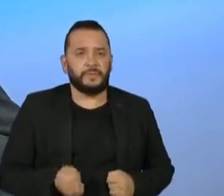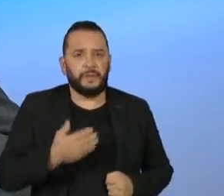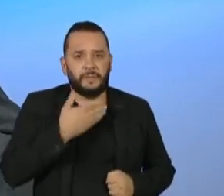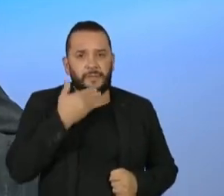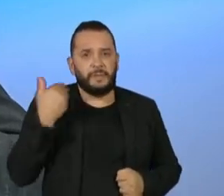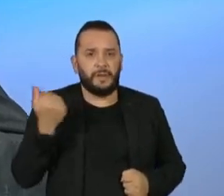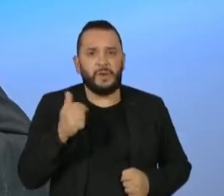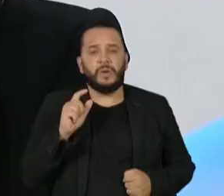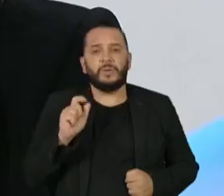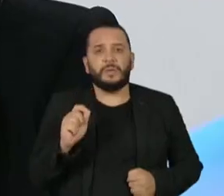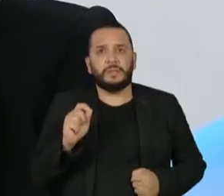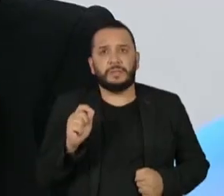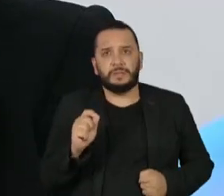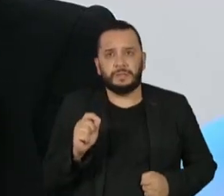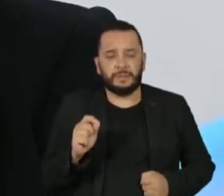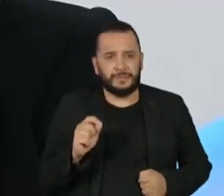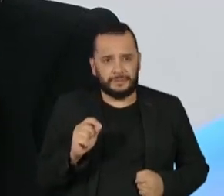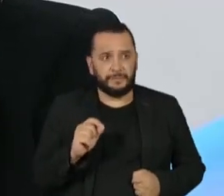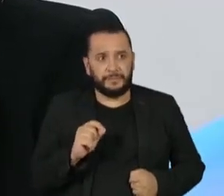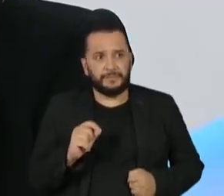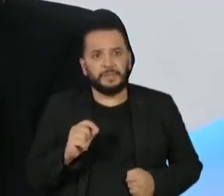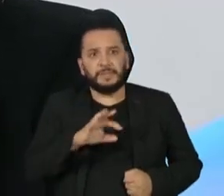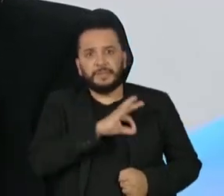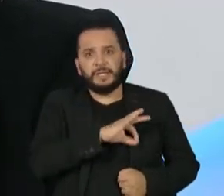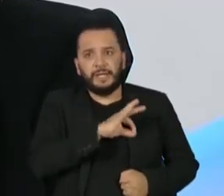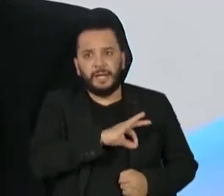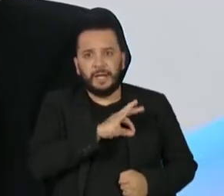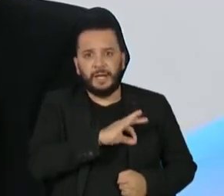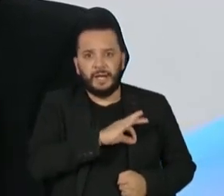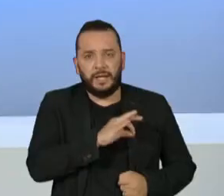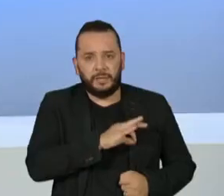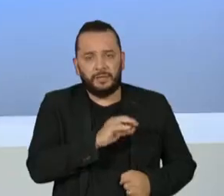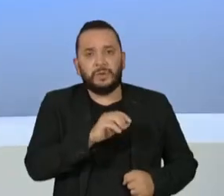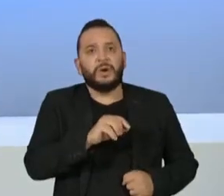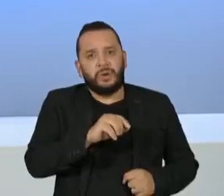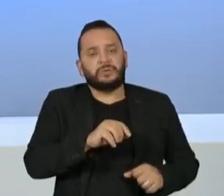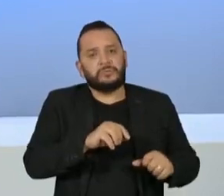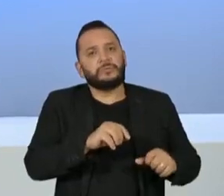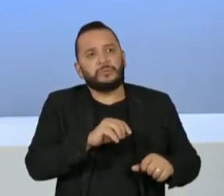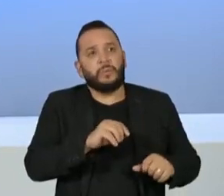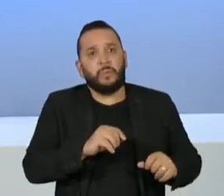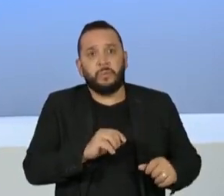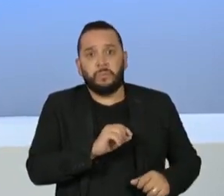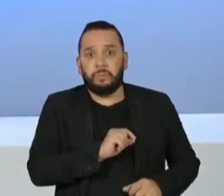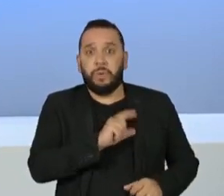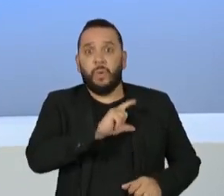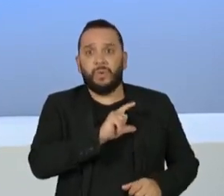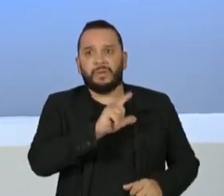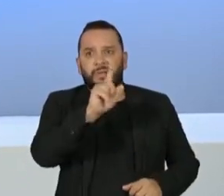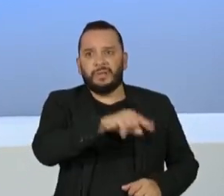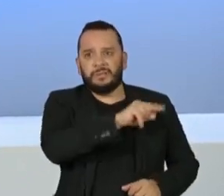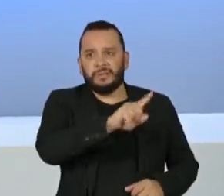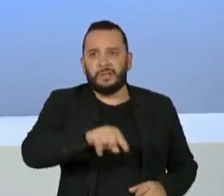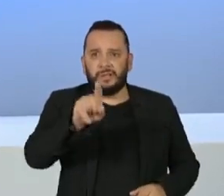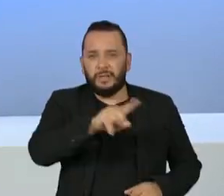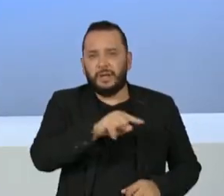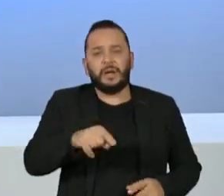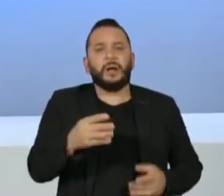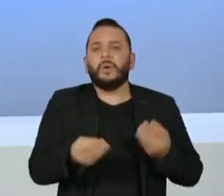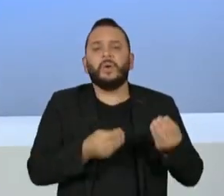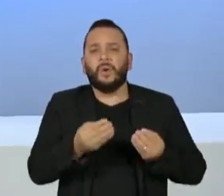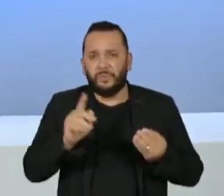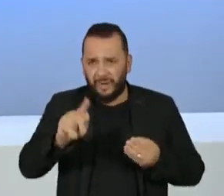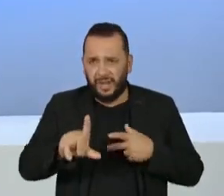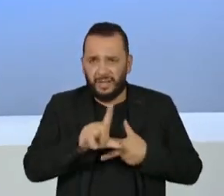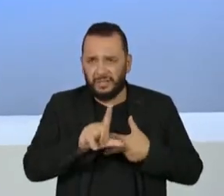necessário atacar o super salário. Queria saber que super salários são esses, né? Se é o legislativo e como a senhora pretende atacar, porque são categorias